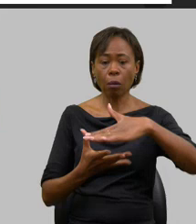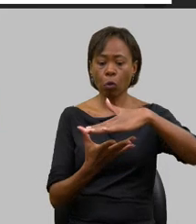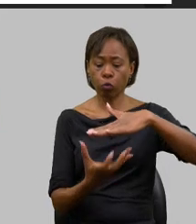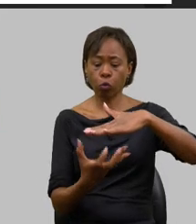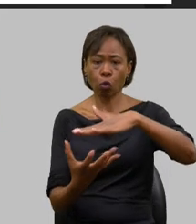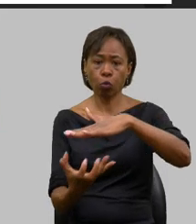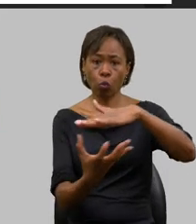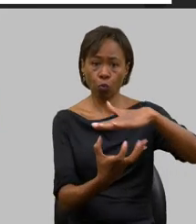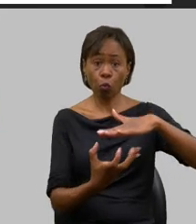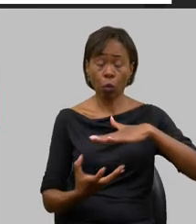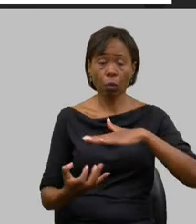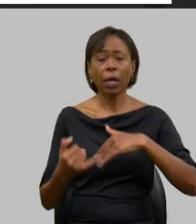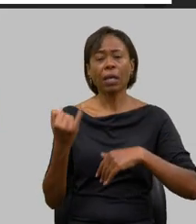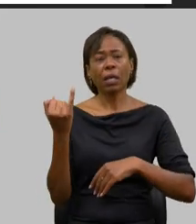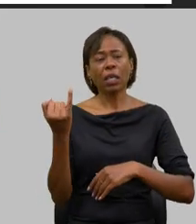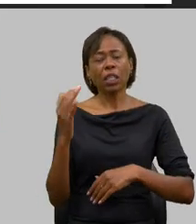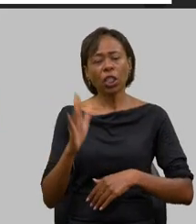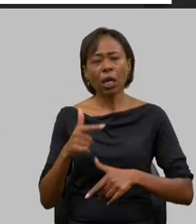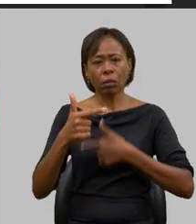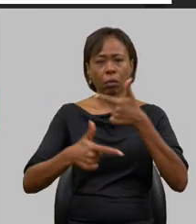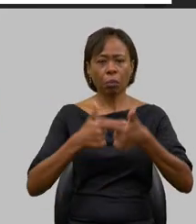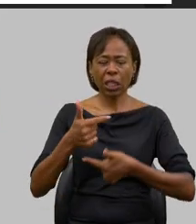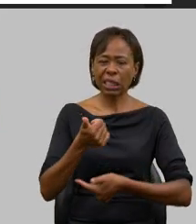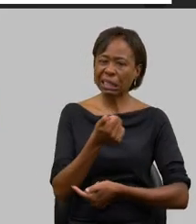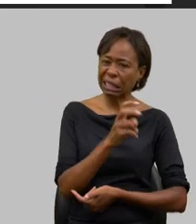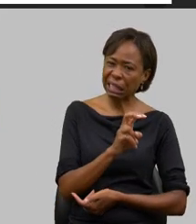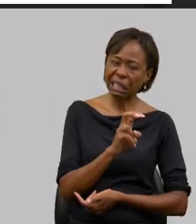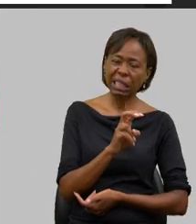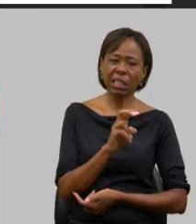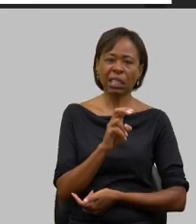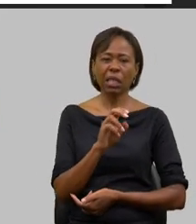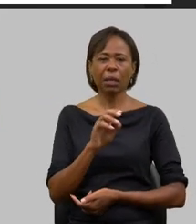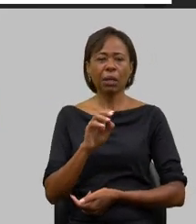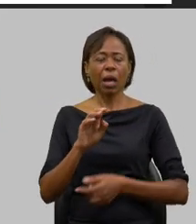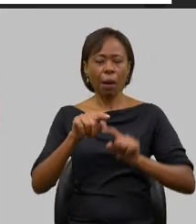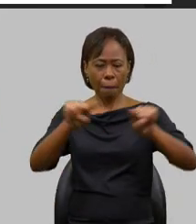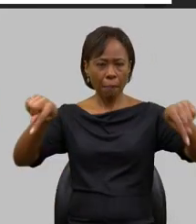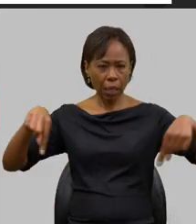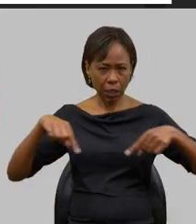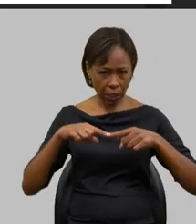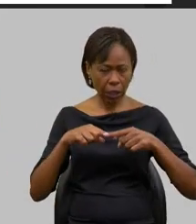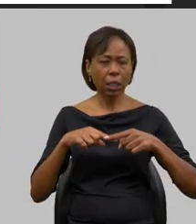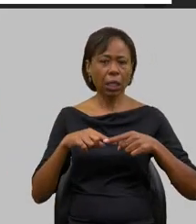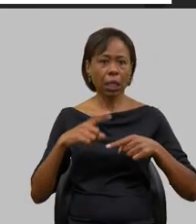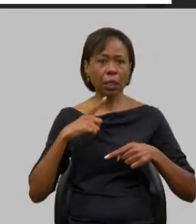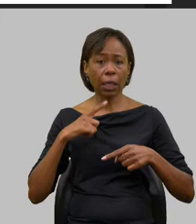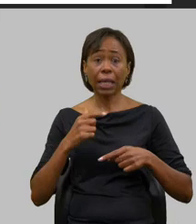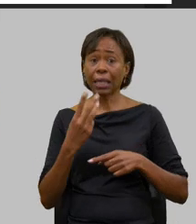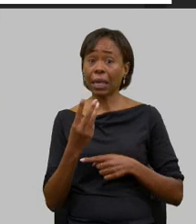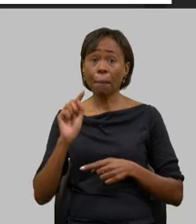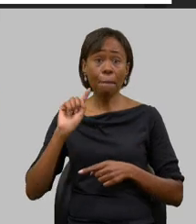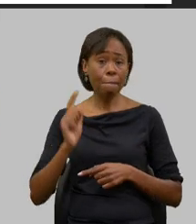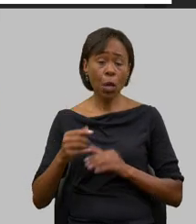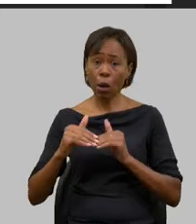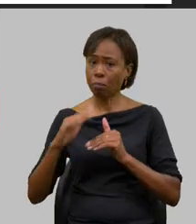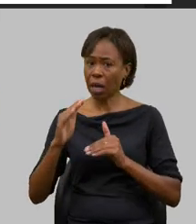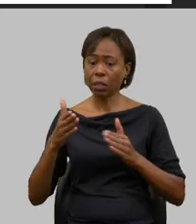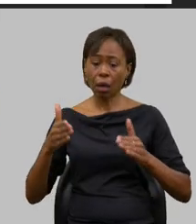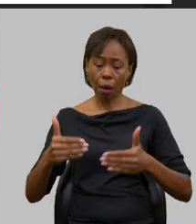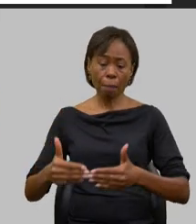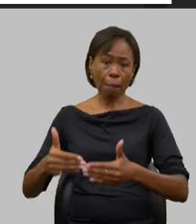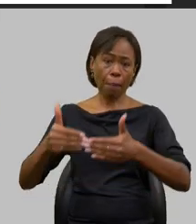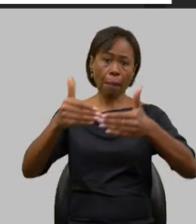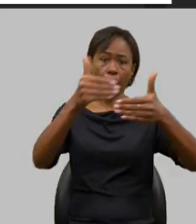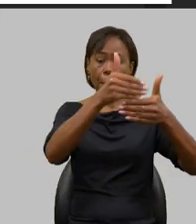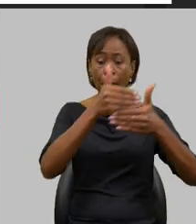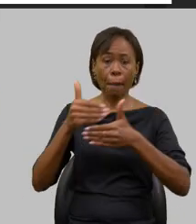nós trabalhamos aí foram 15 subbacias hidrográficas recuperadas 3.066 barraginhas feitas 174